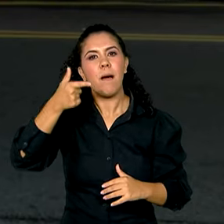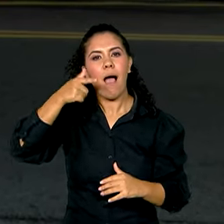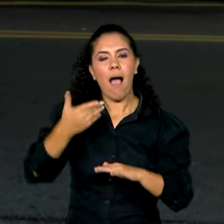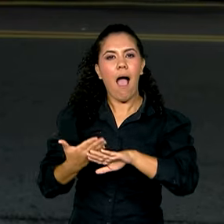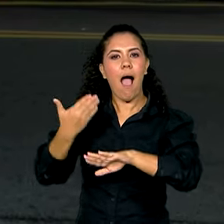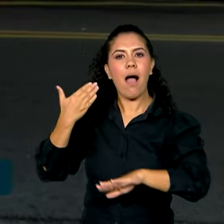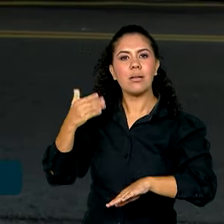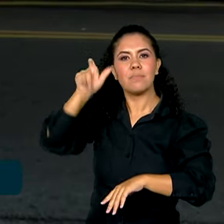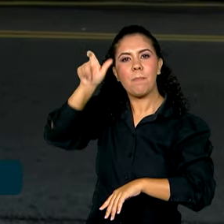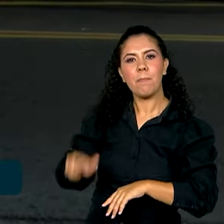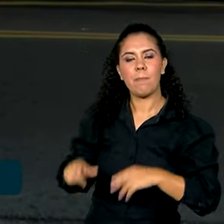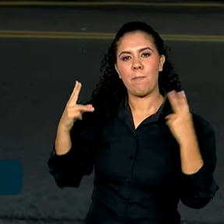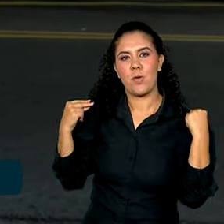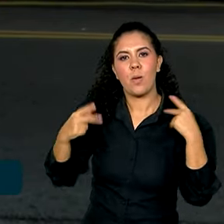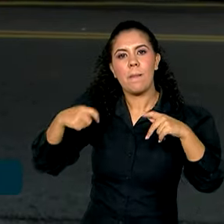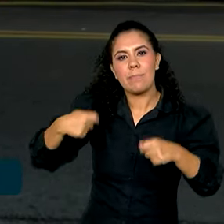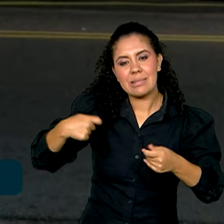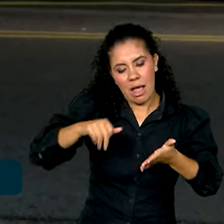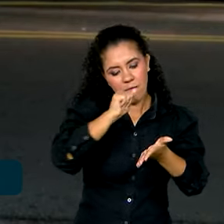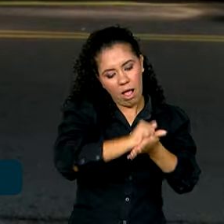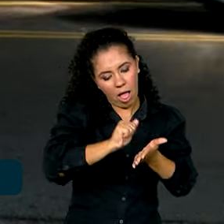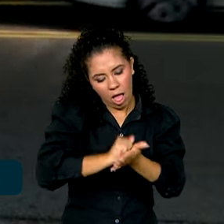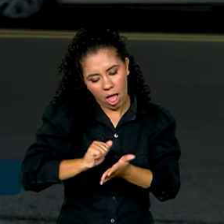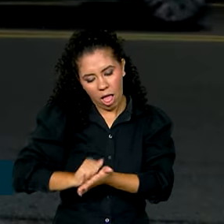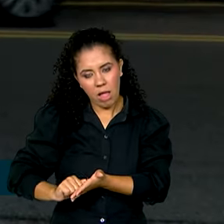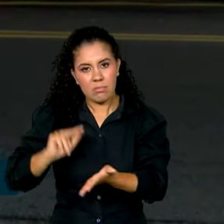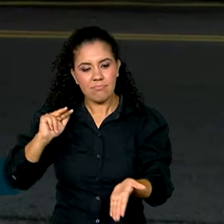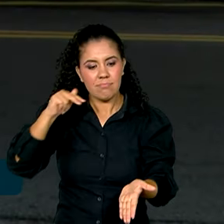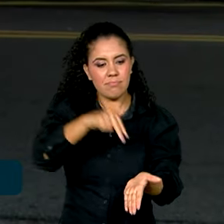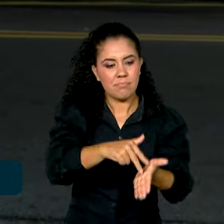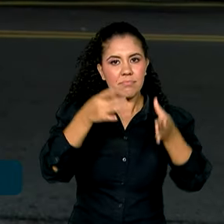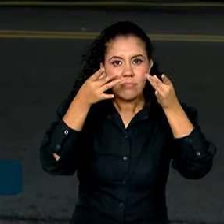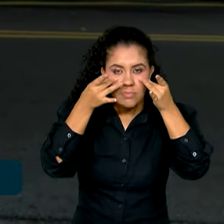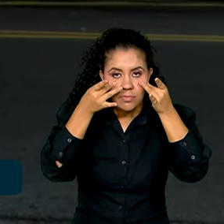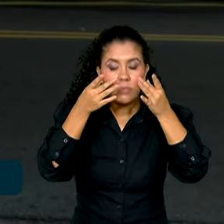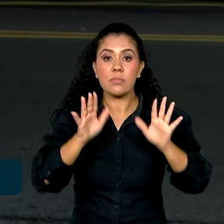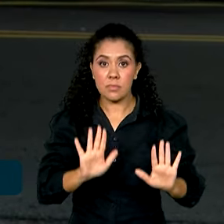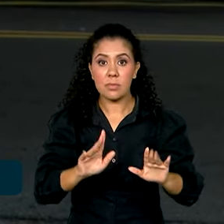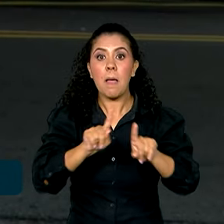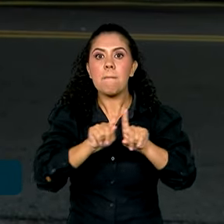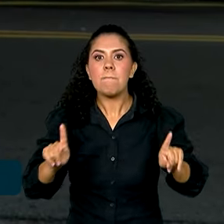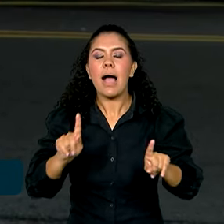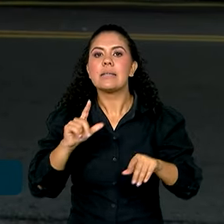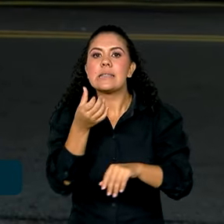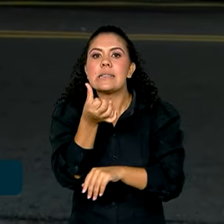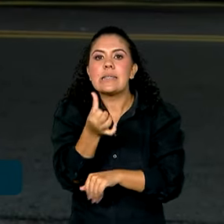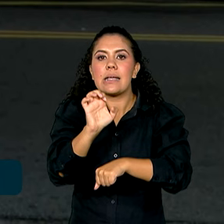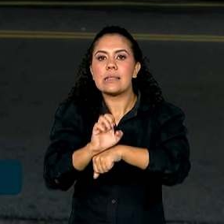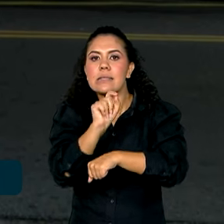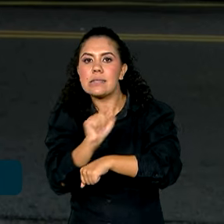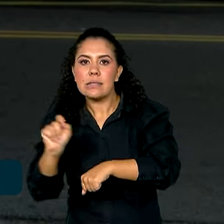papel de forma presencial. A funcionalidade já era oferecida em outros seis estados e no